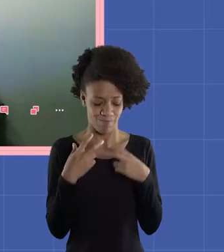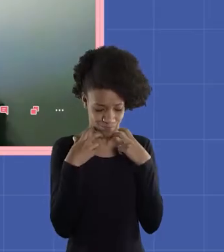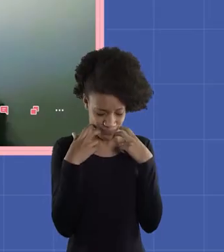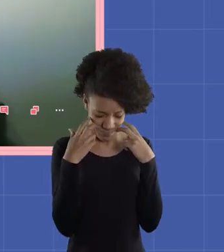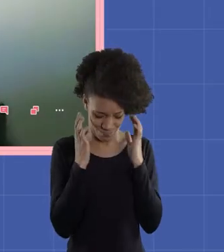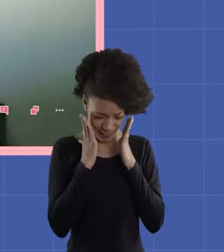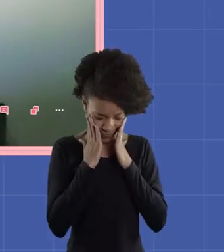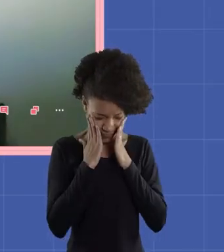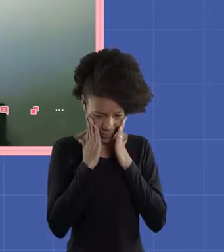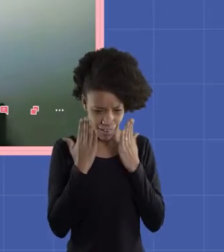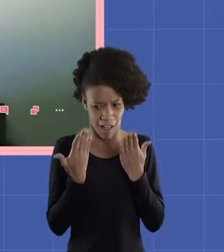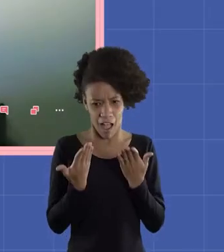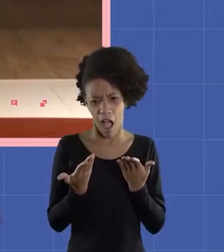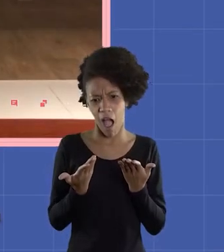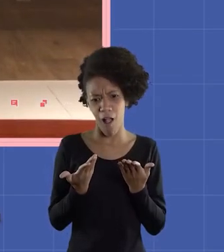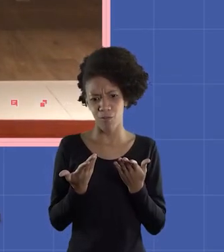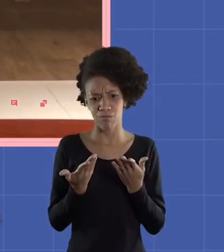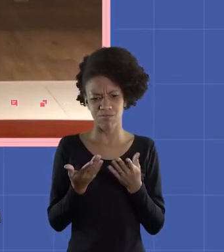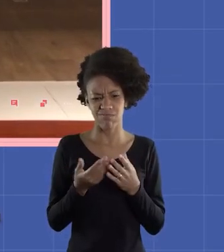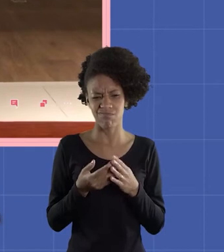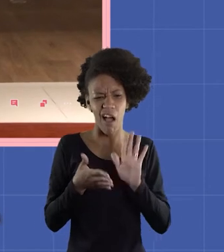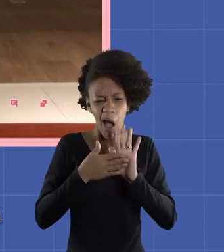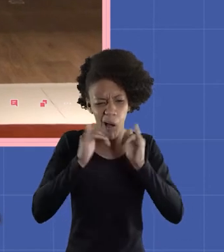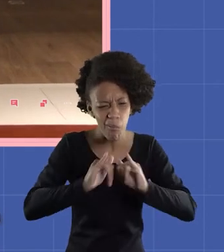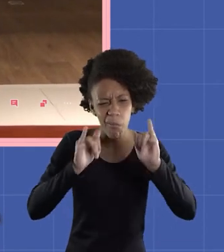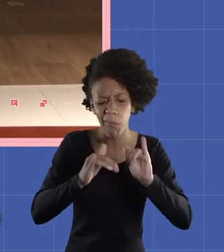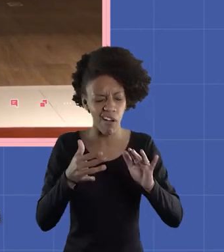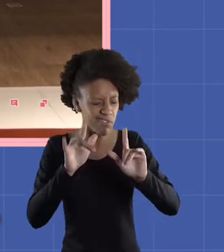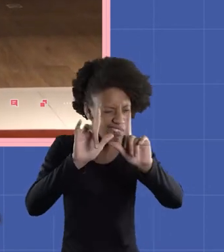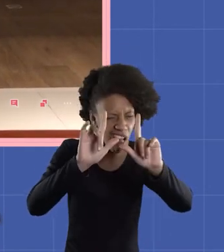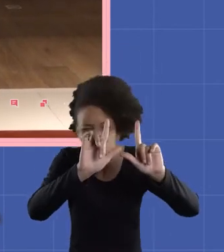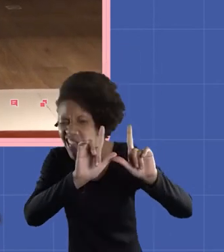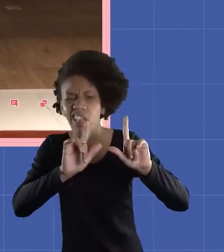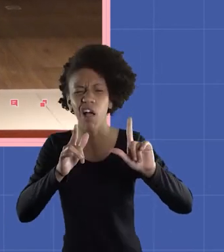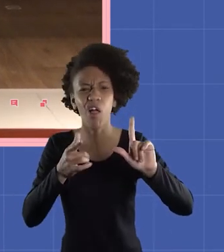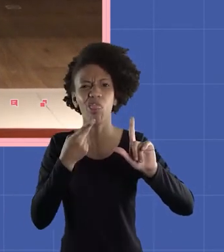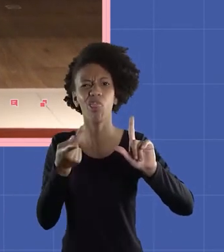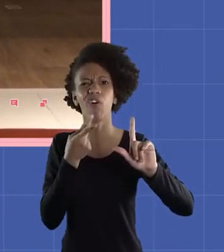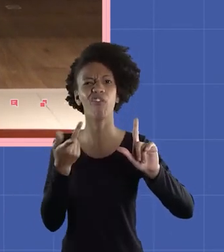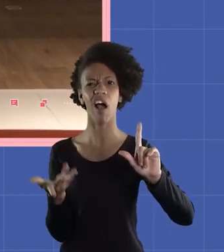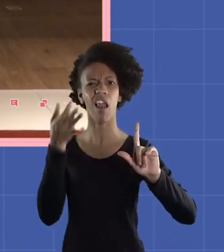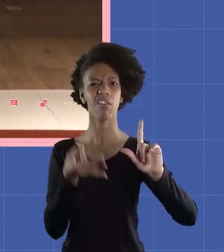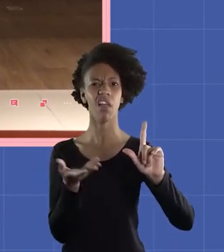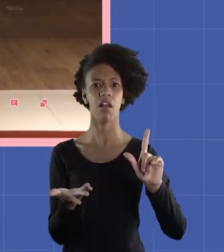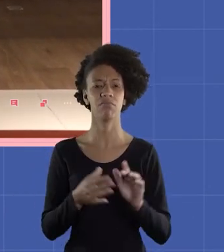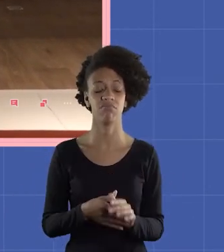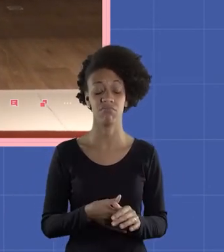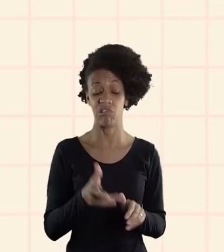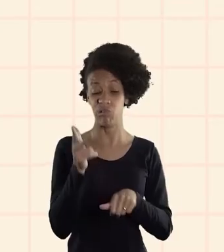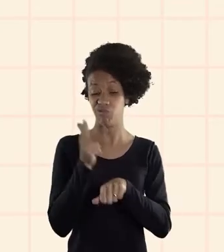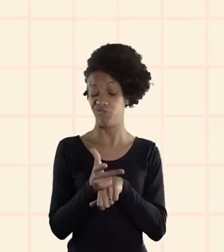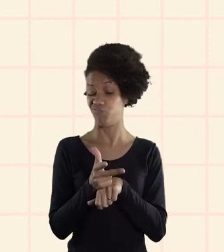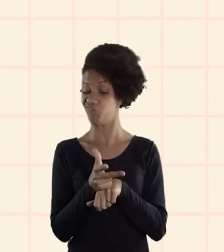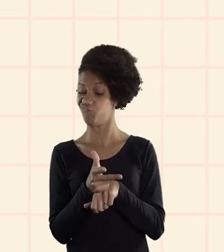Eu até com verdade antes de contar Quando fica sei lá com muita propaganda não dá nem pro cara falar direito